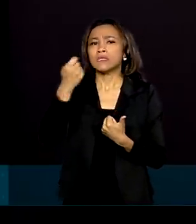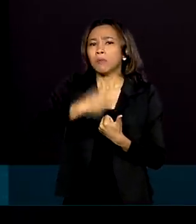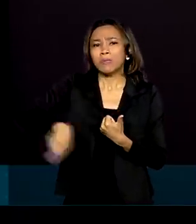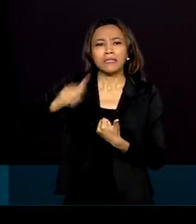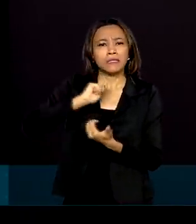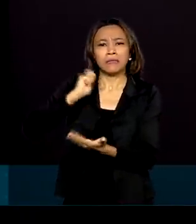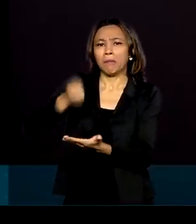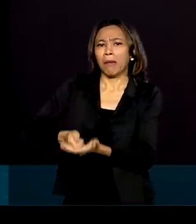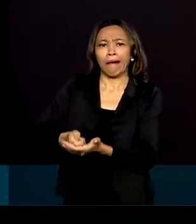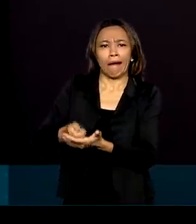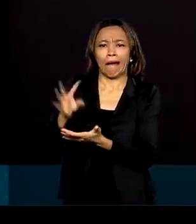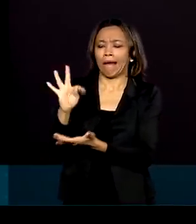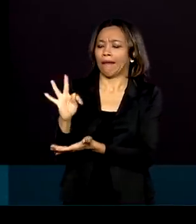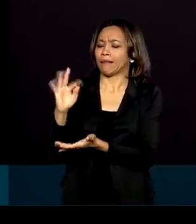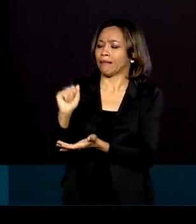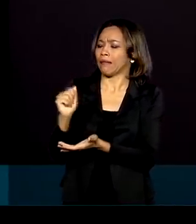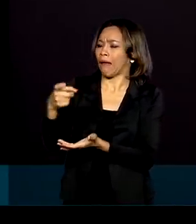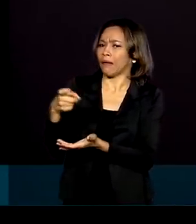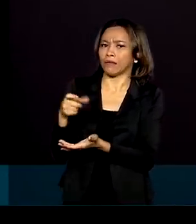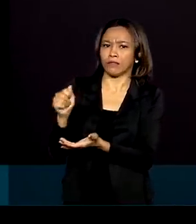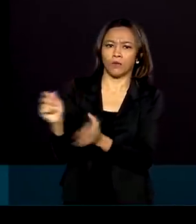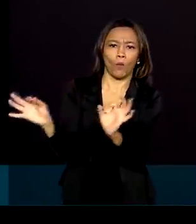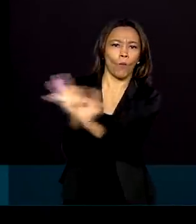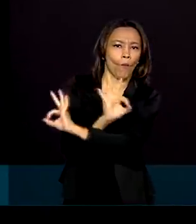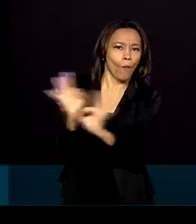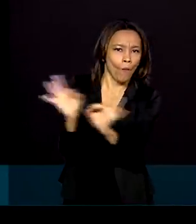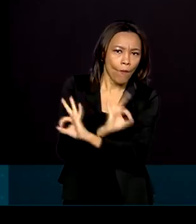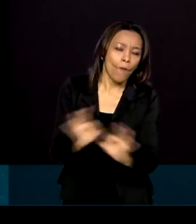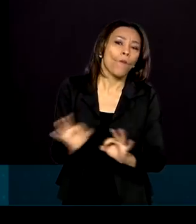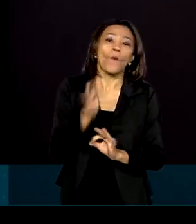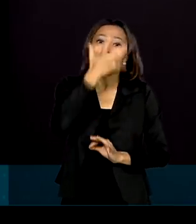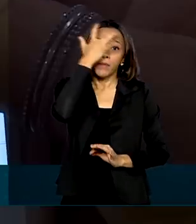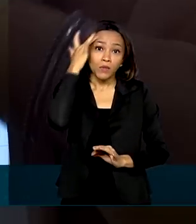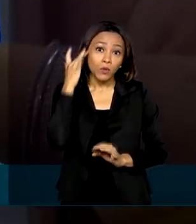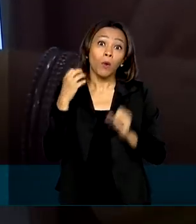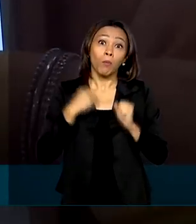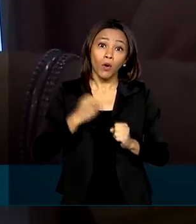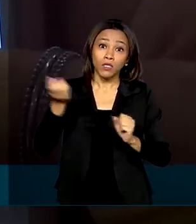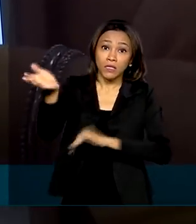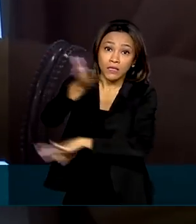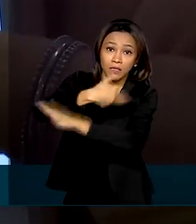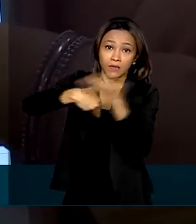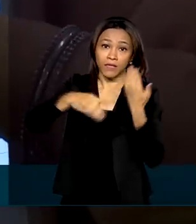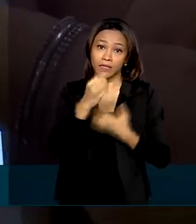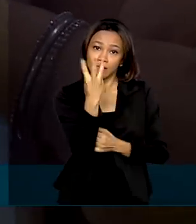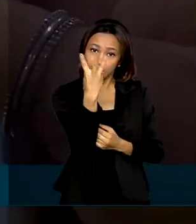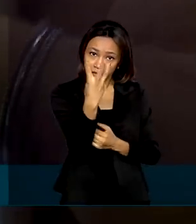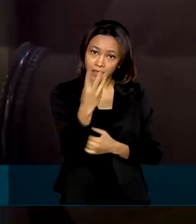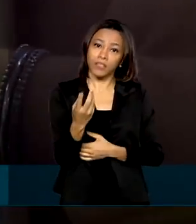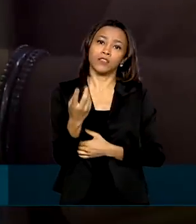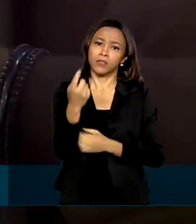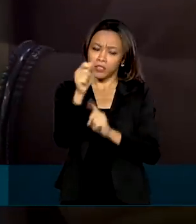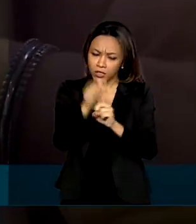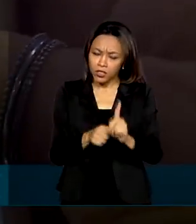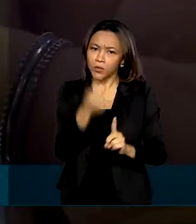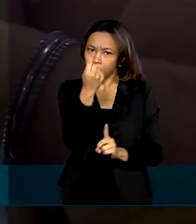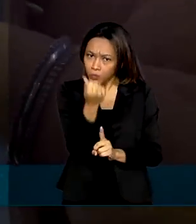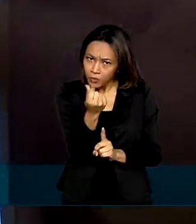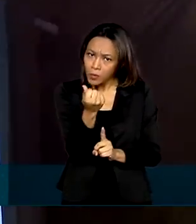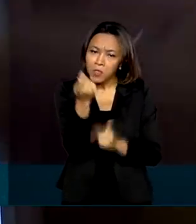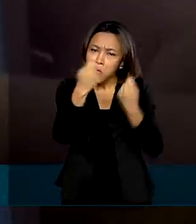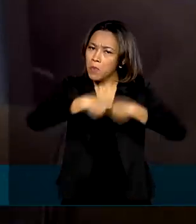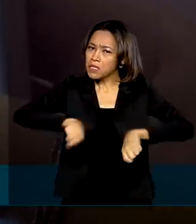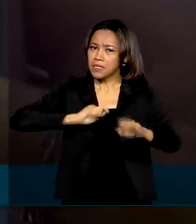qualquer tarifa de manutenção. O titular ainda pode fazer três transferências eletrônicas por mês sem custos,